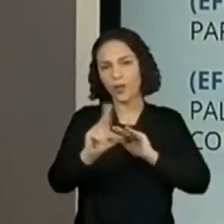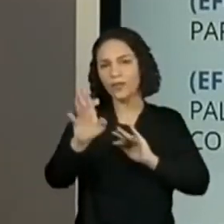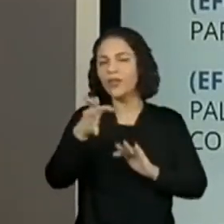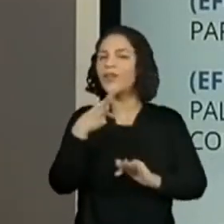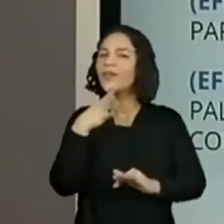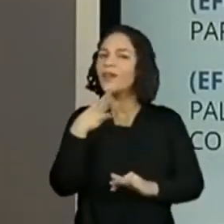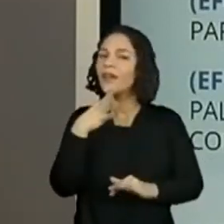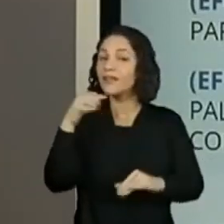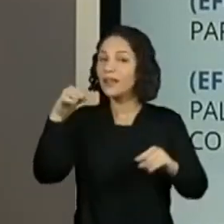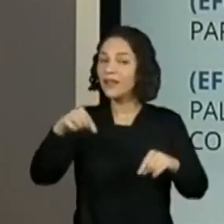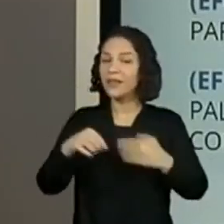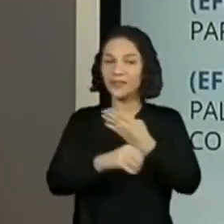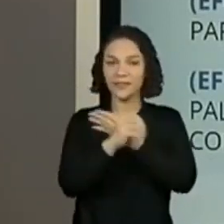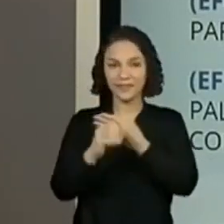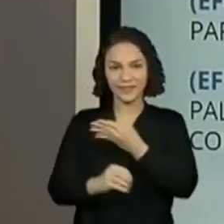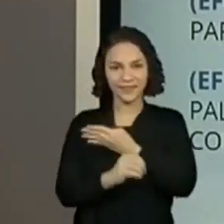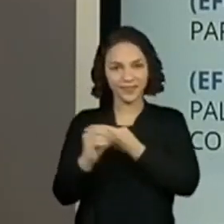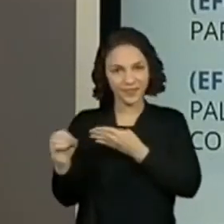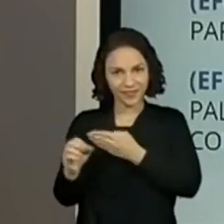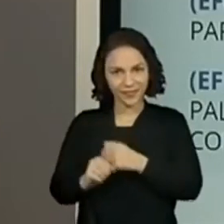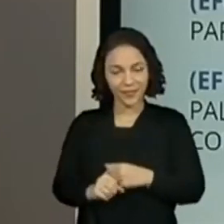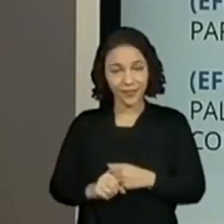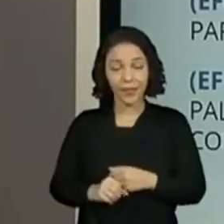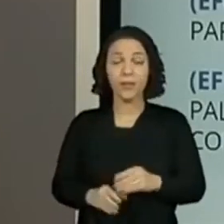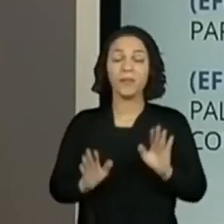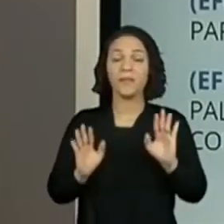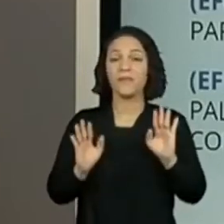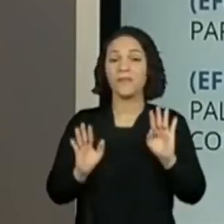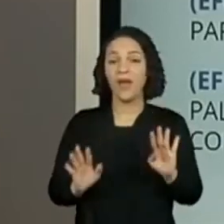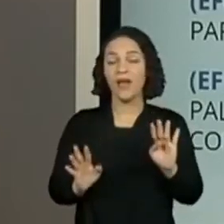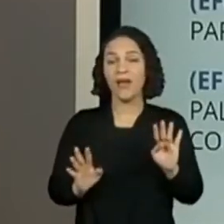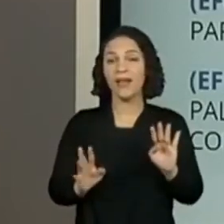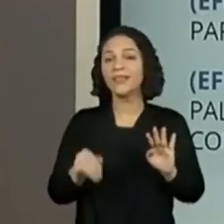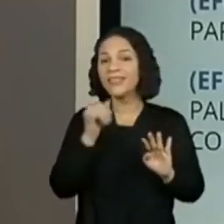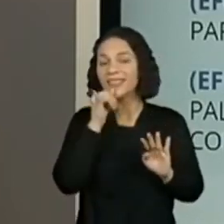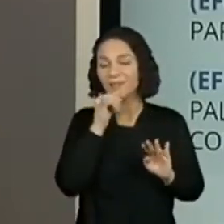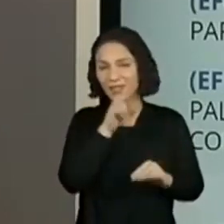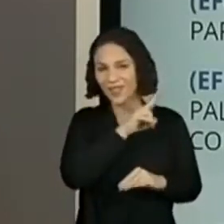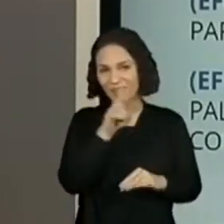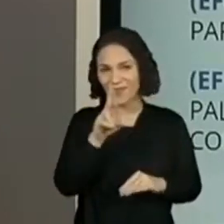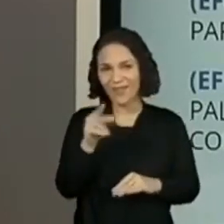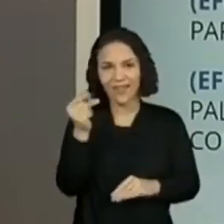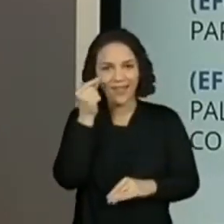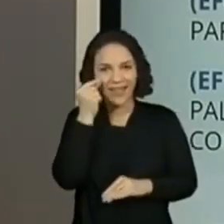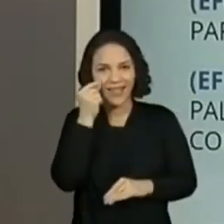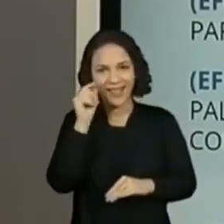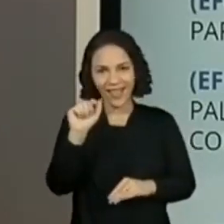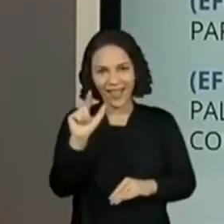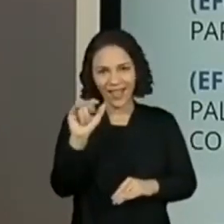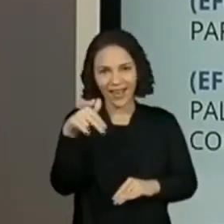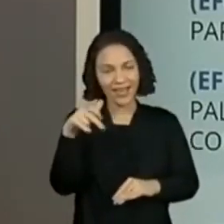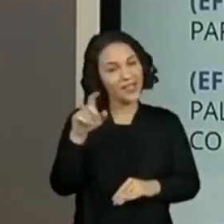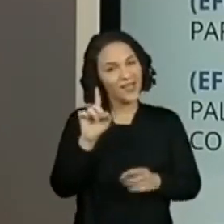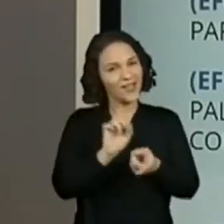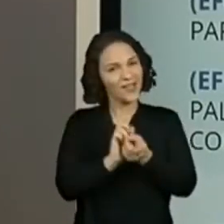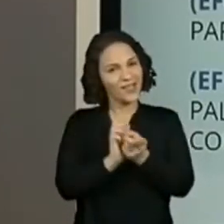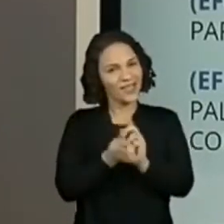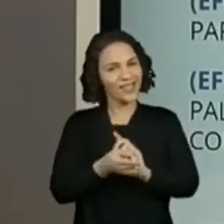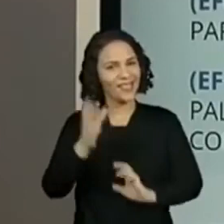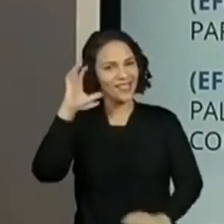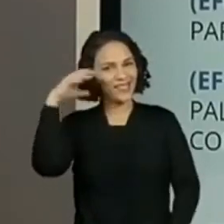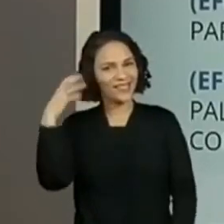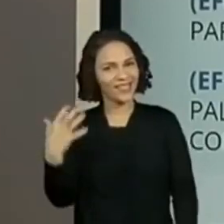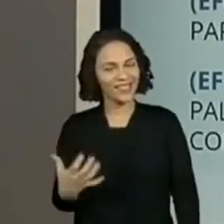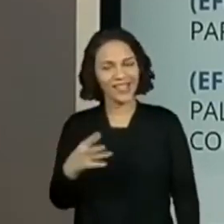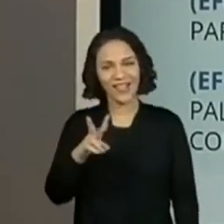dos professores do Centro de Mídias, mas ao invés de a gente começar pelo nome da professora Aline, a gente vai começar pelo nome da professora